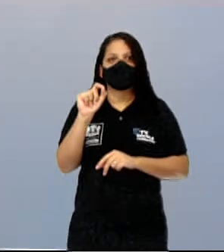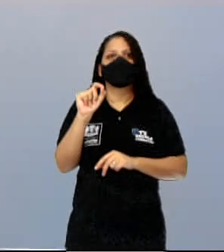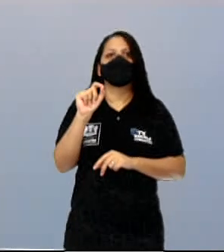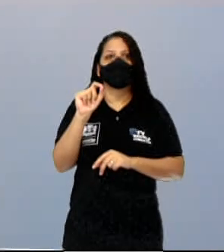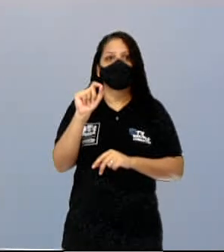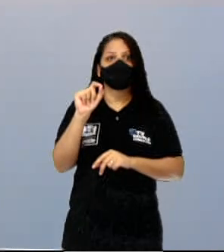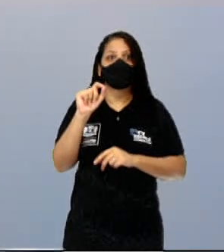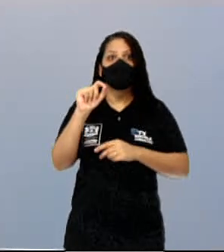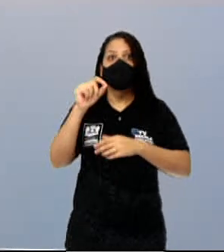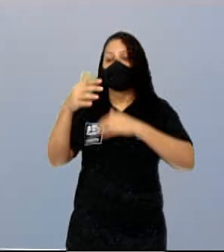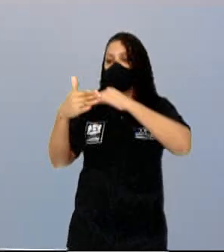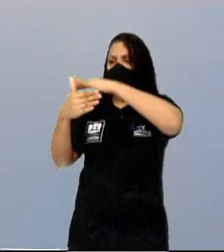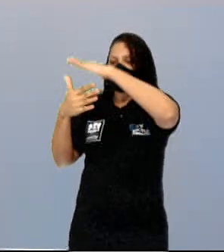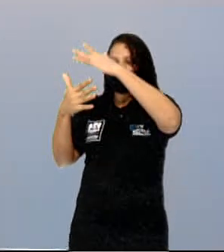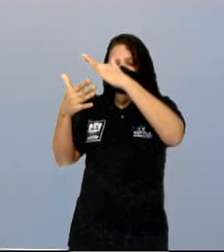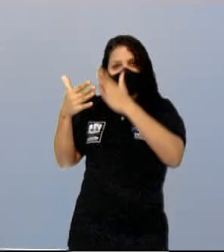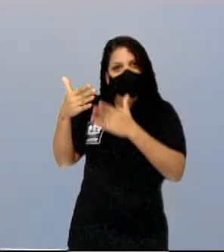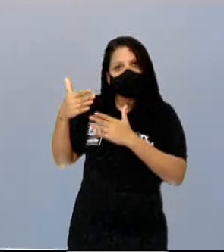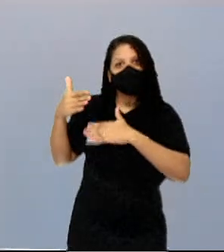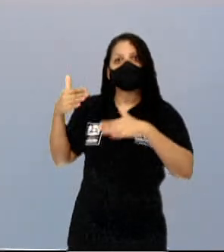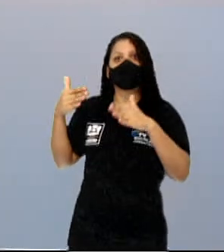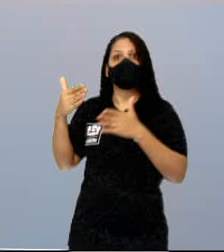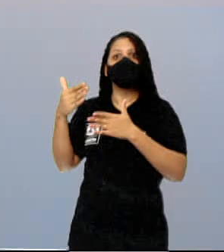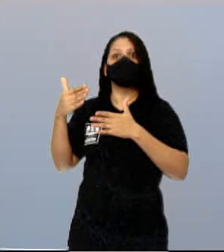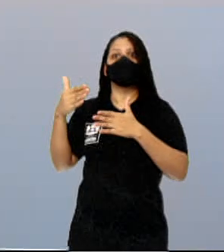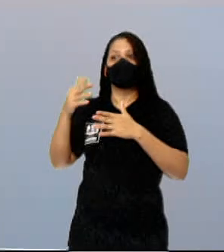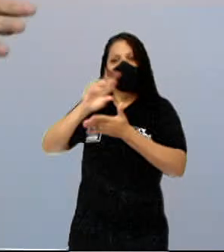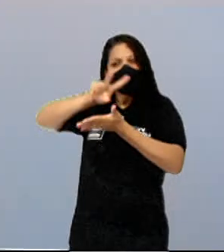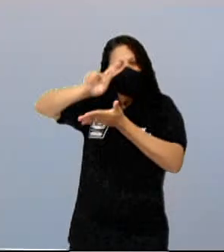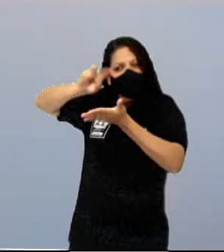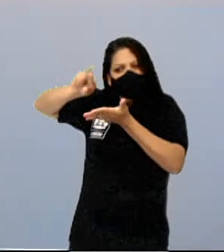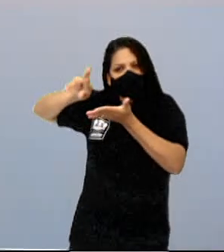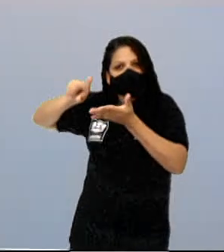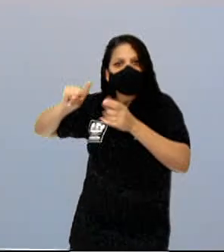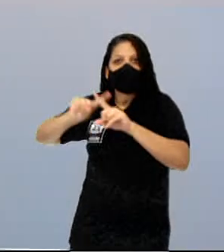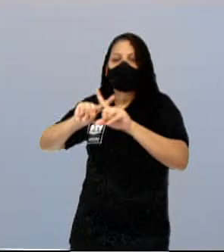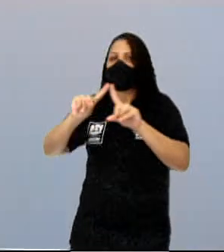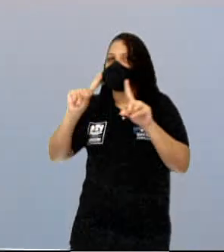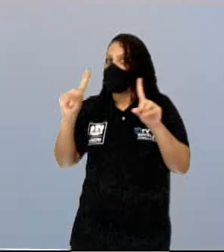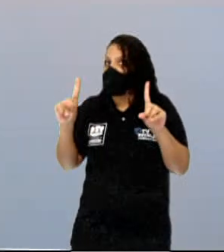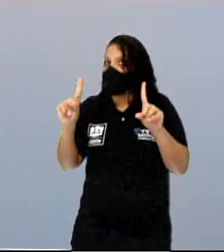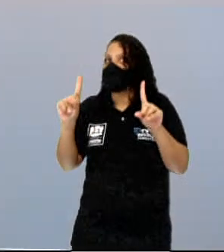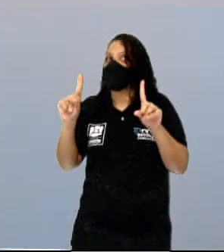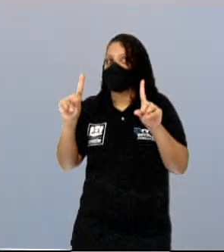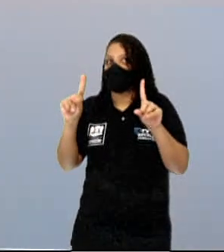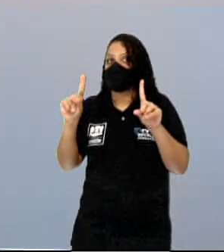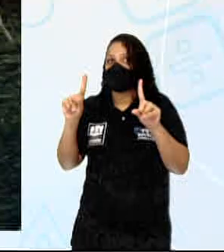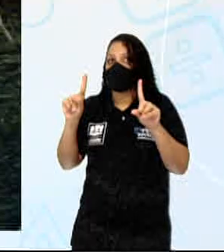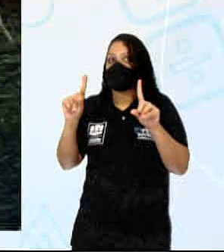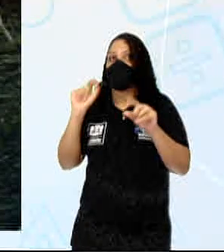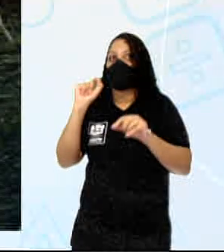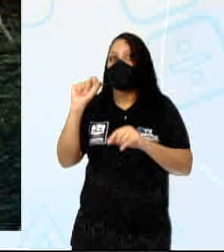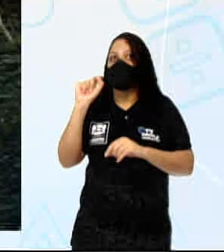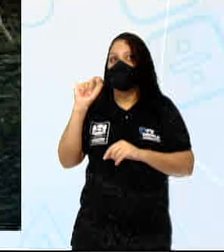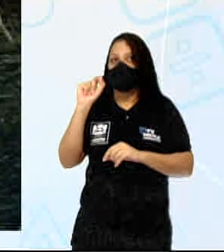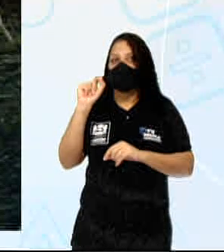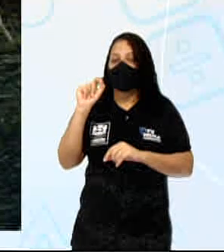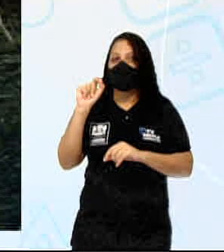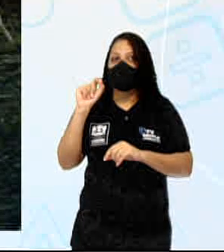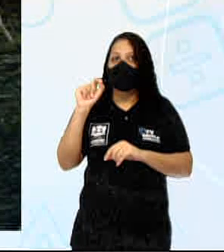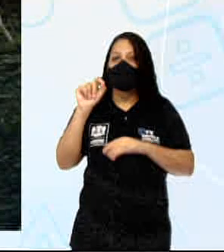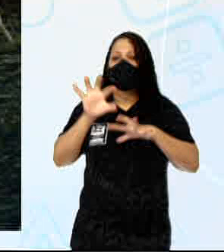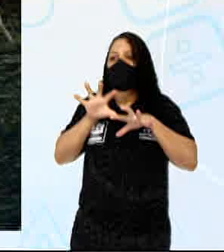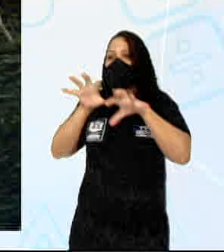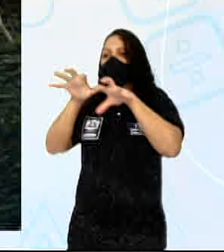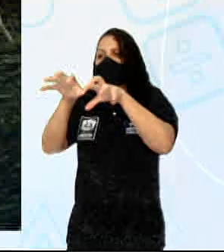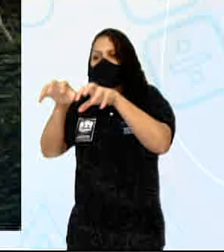grande biodiversidade, mas ela estava no lugar errado na hora errada, vamos dizer assim. Toda a colonização brasileira, as